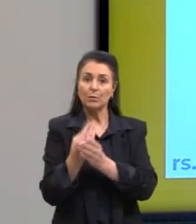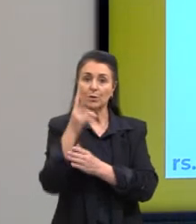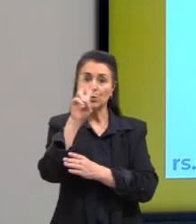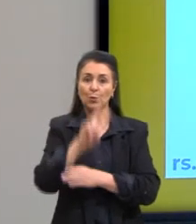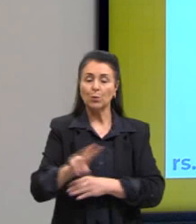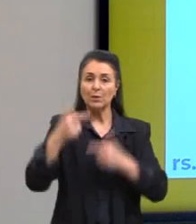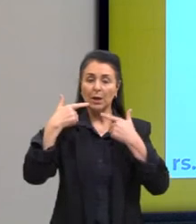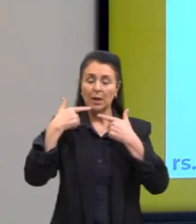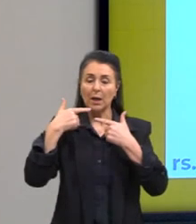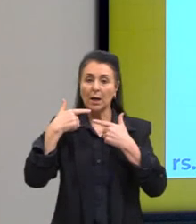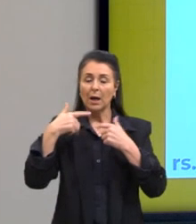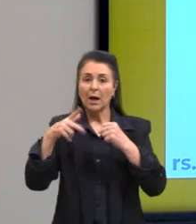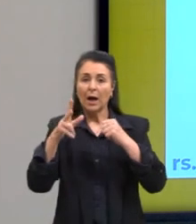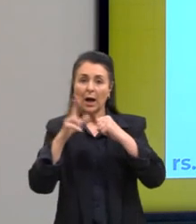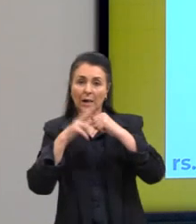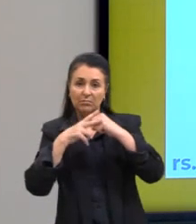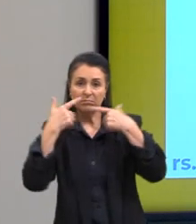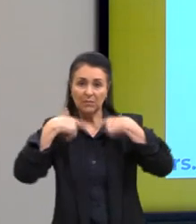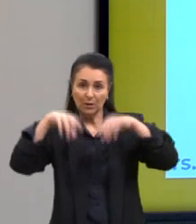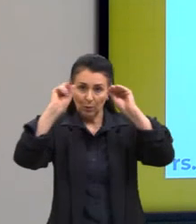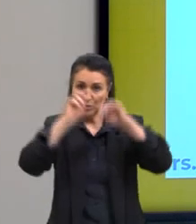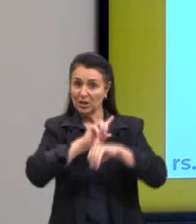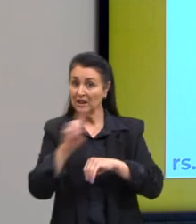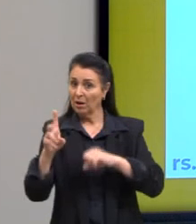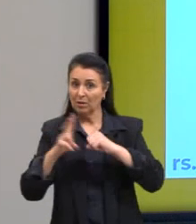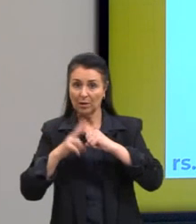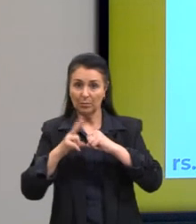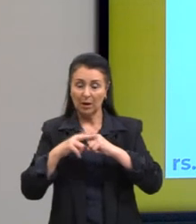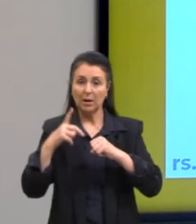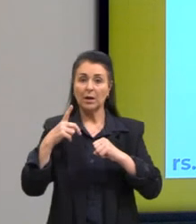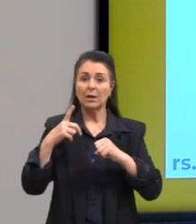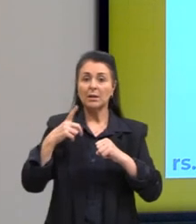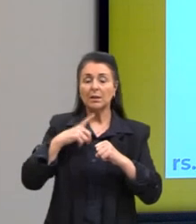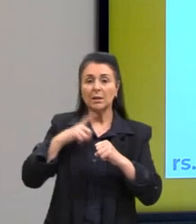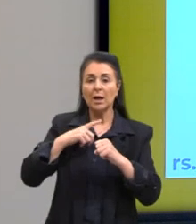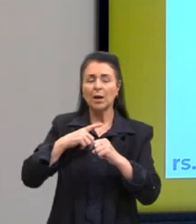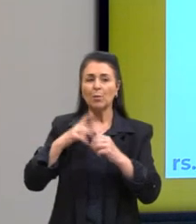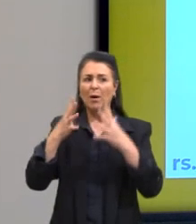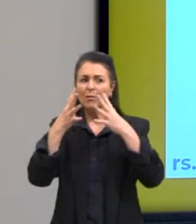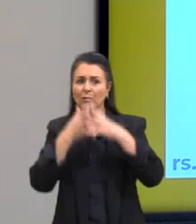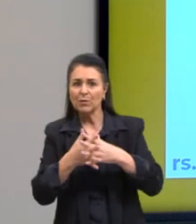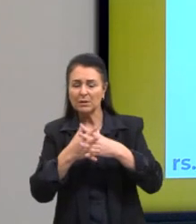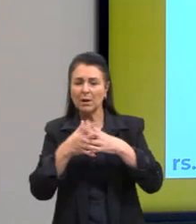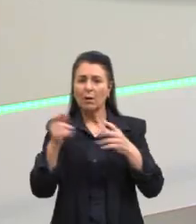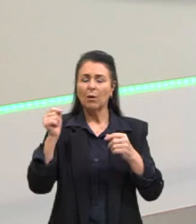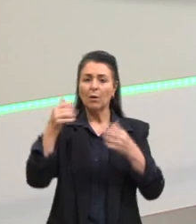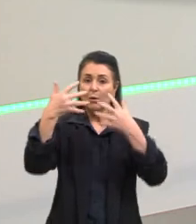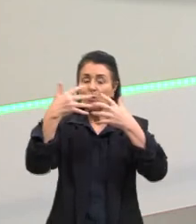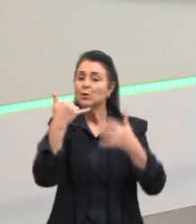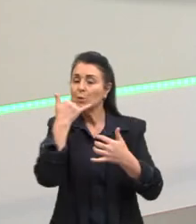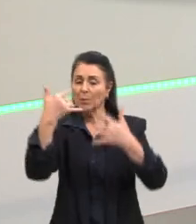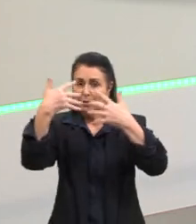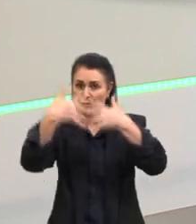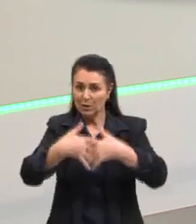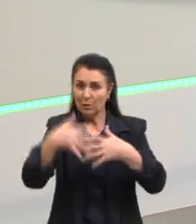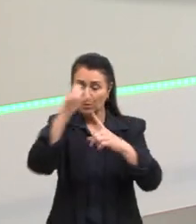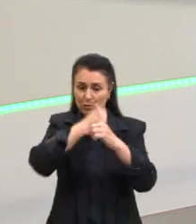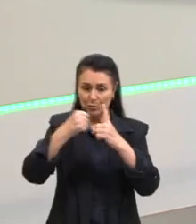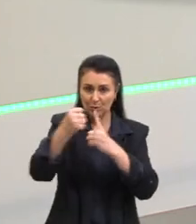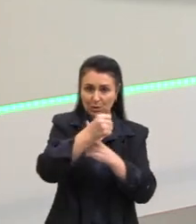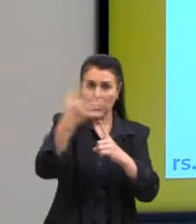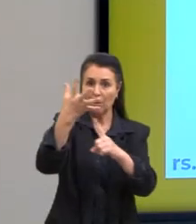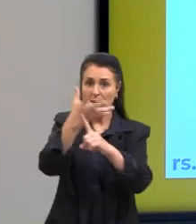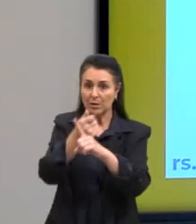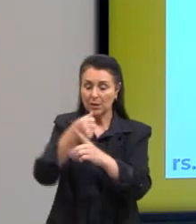diferentes, verbal e não verbal, cumprem a mesma função social e artística. Não é verdade, porque cumprem papéis diferentes. E a